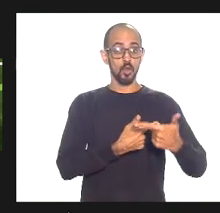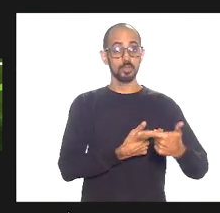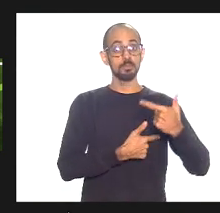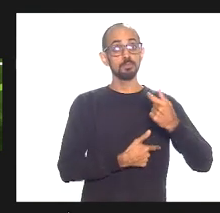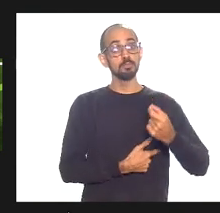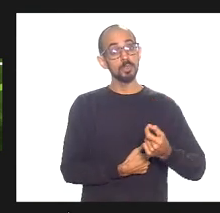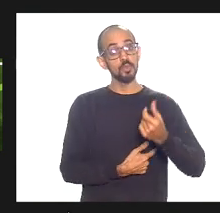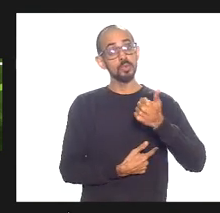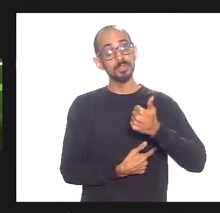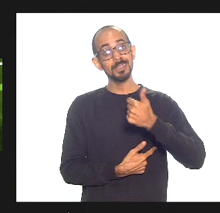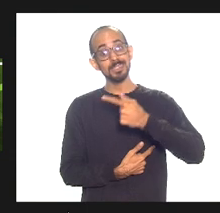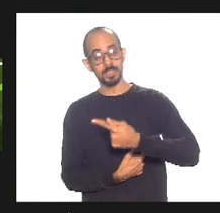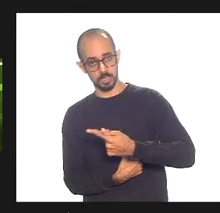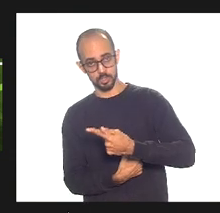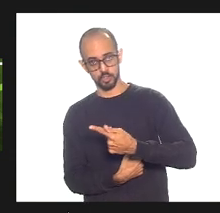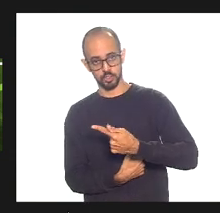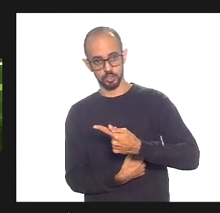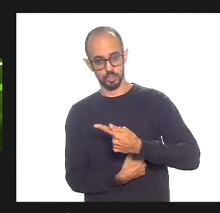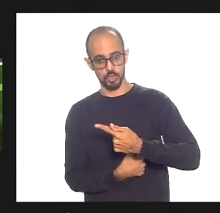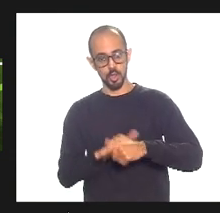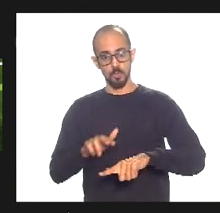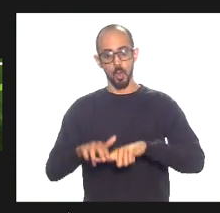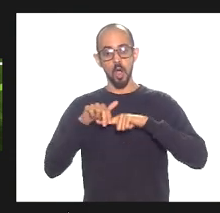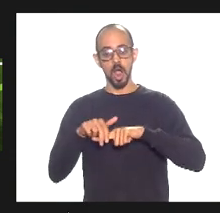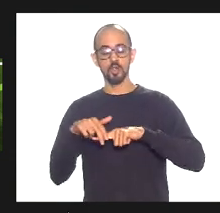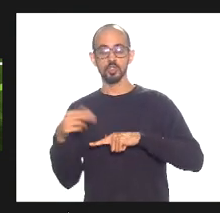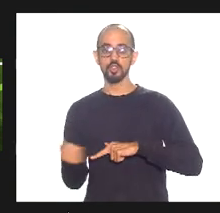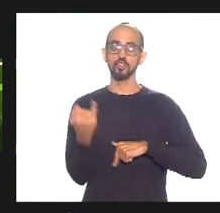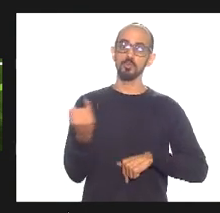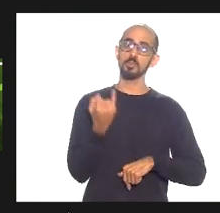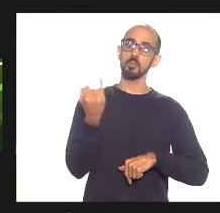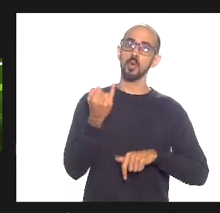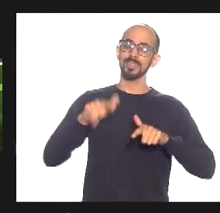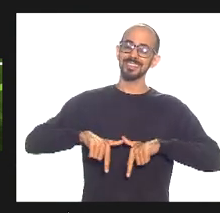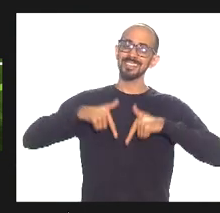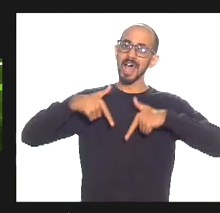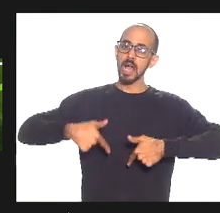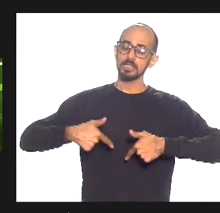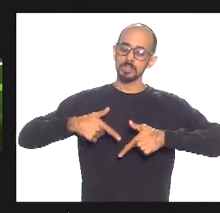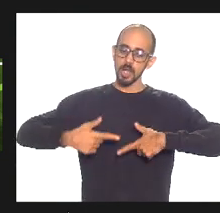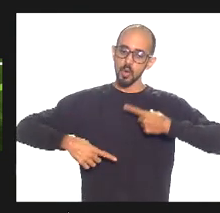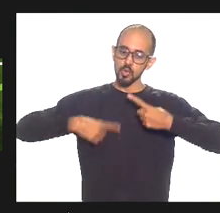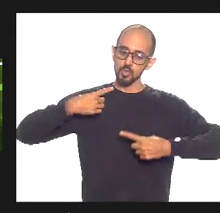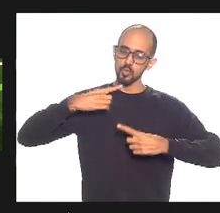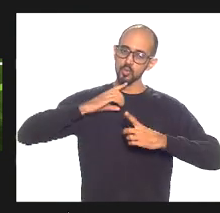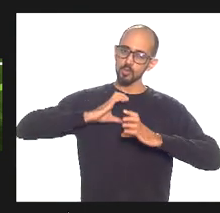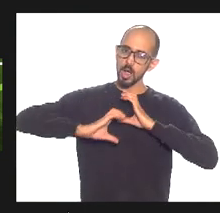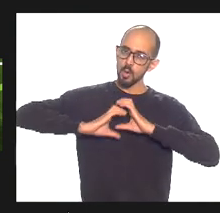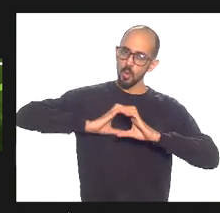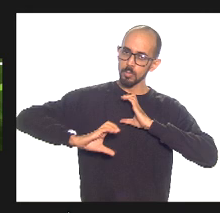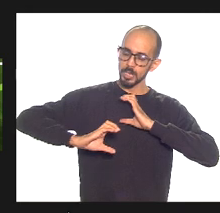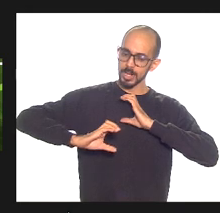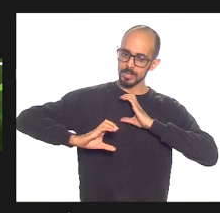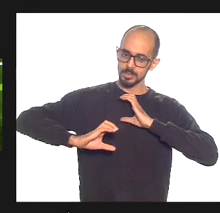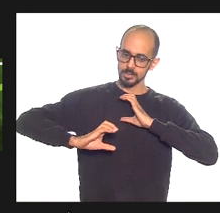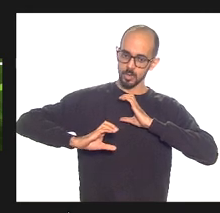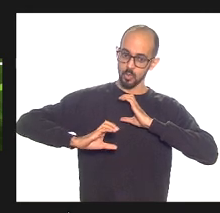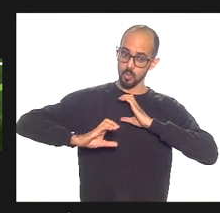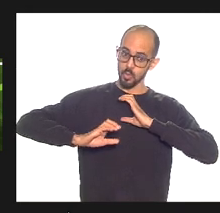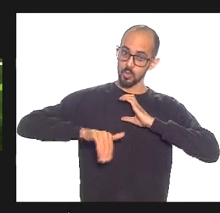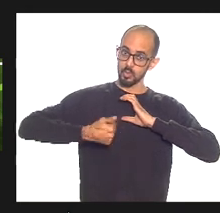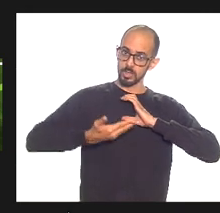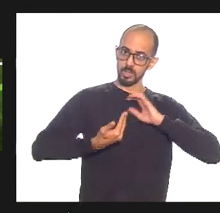graças a uma importante ação e um diálogo quase de sinergia do então